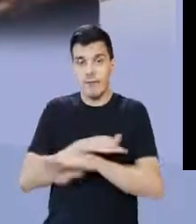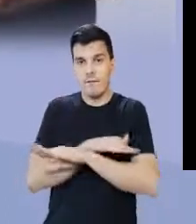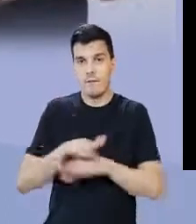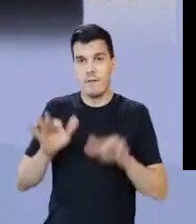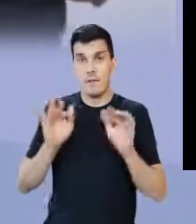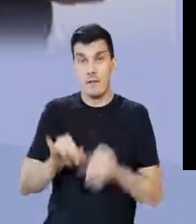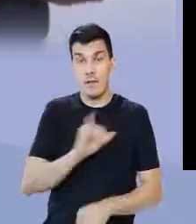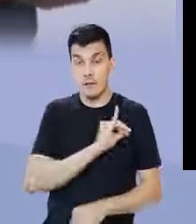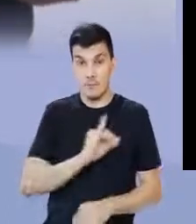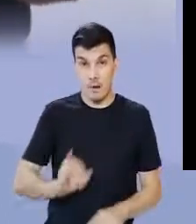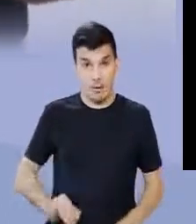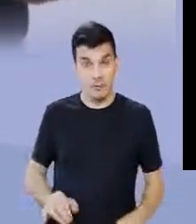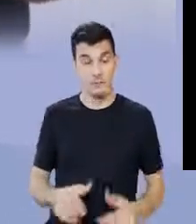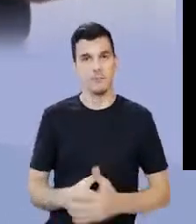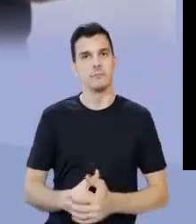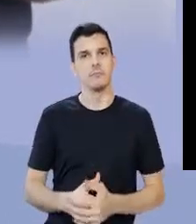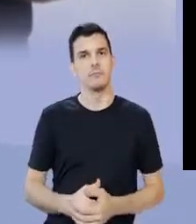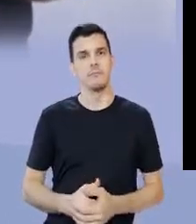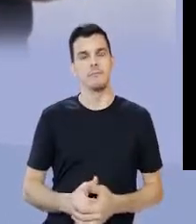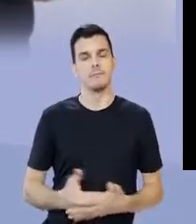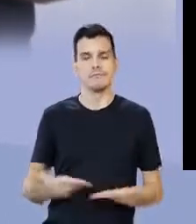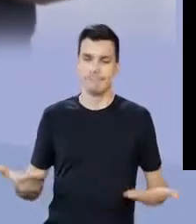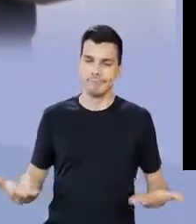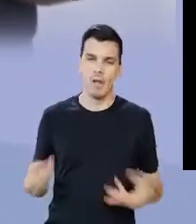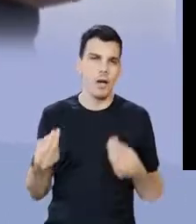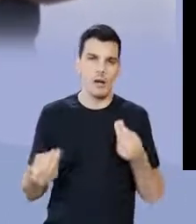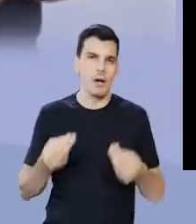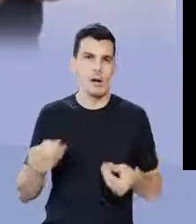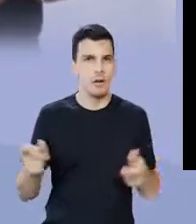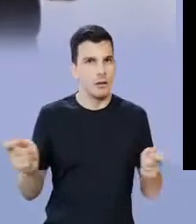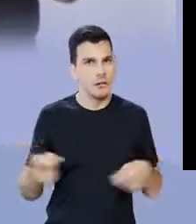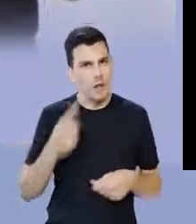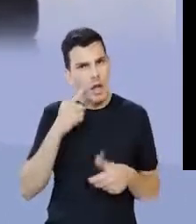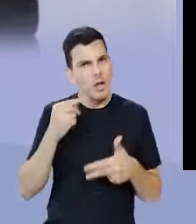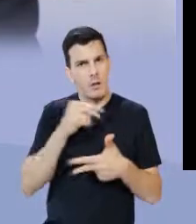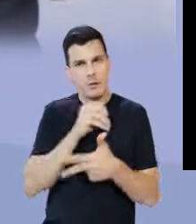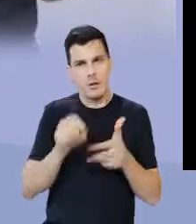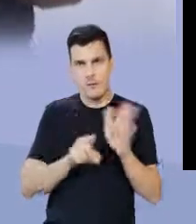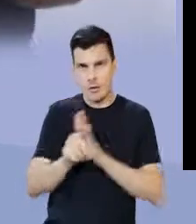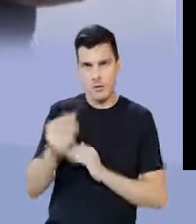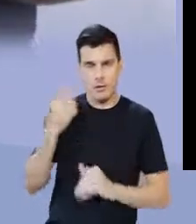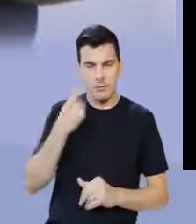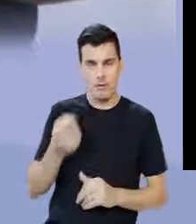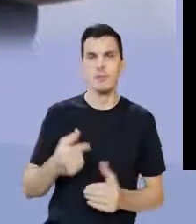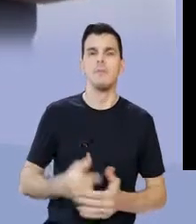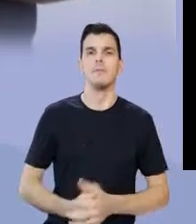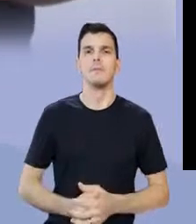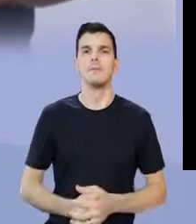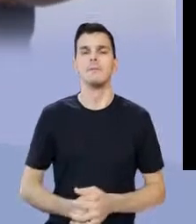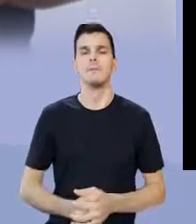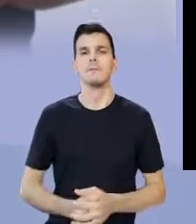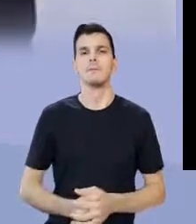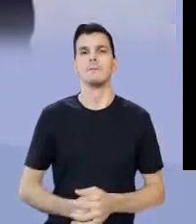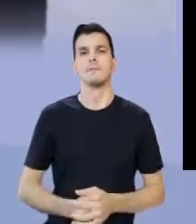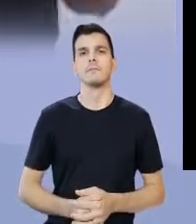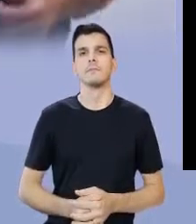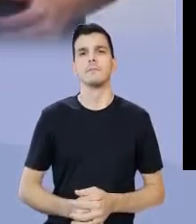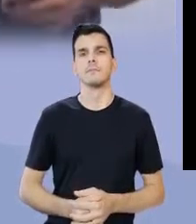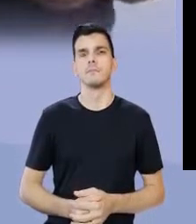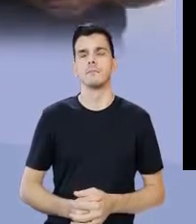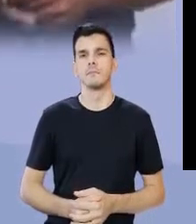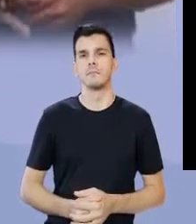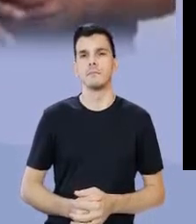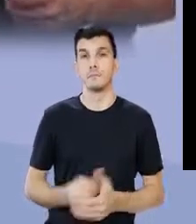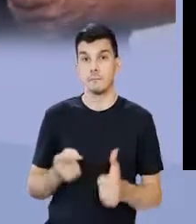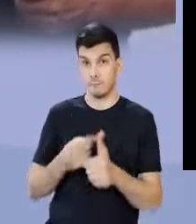para levar o que é o fim do Império Romano, e aí, meu aluno, como é que isso pode cair na minha prova, professor? Como? Porque a vai ver